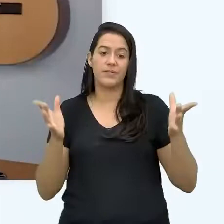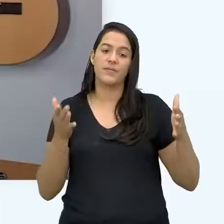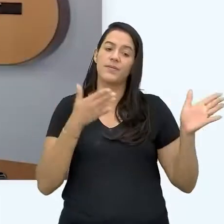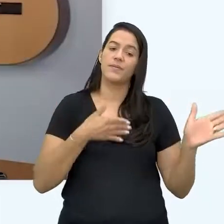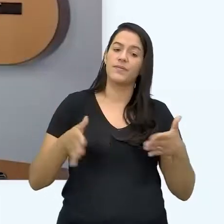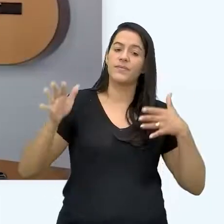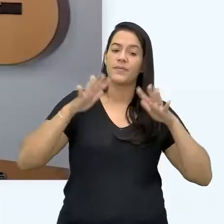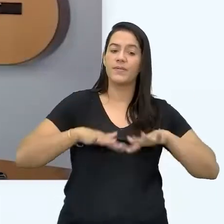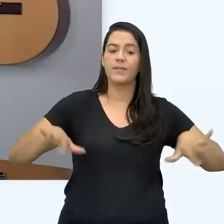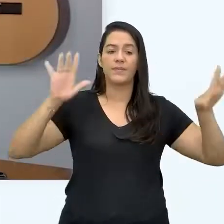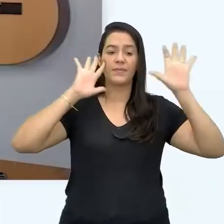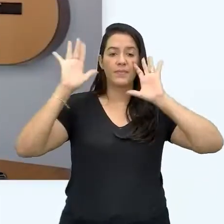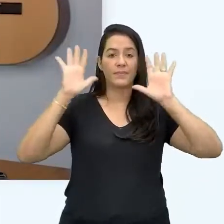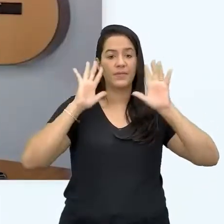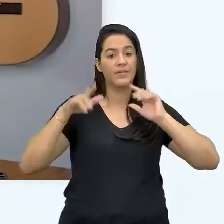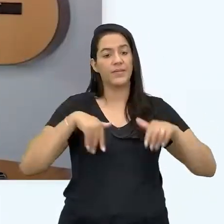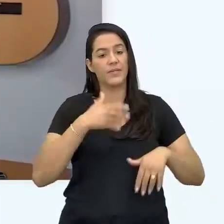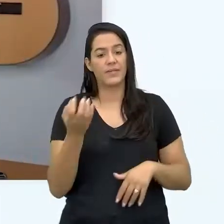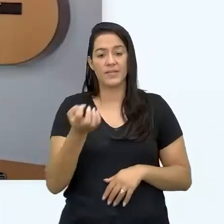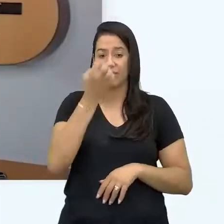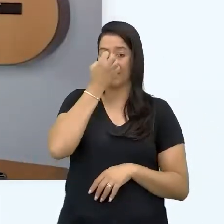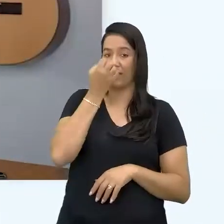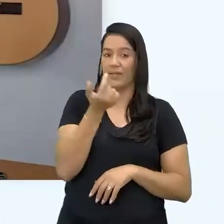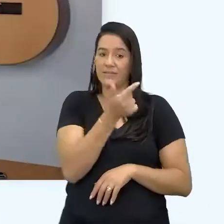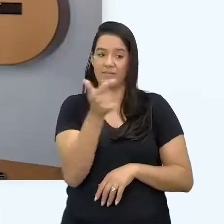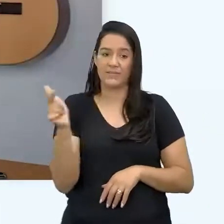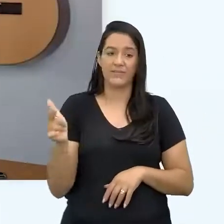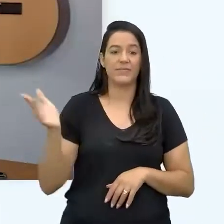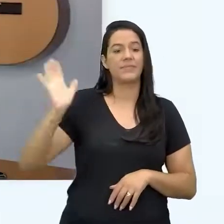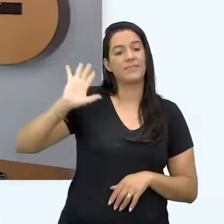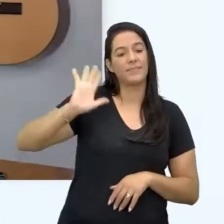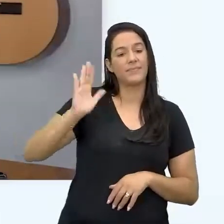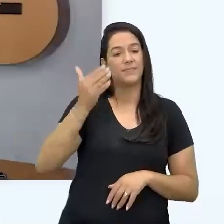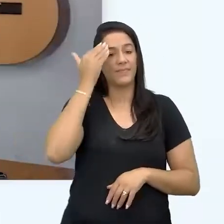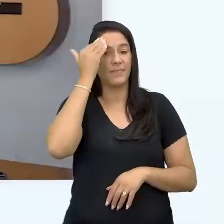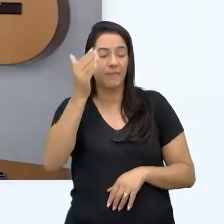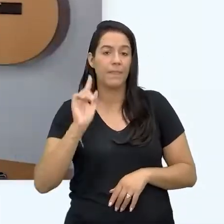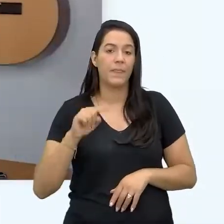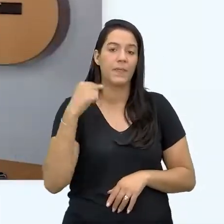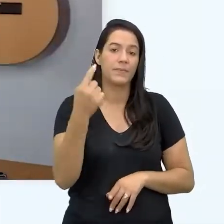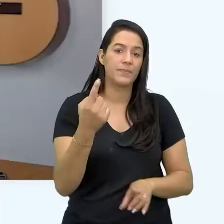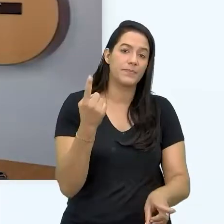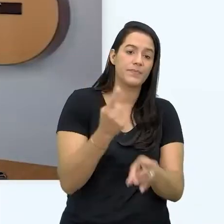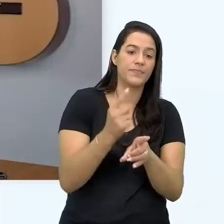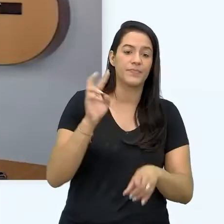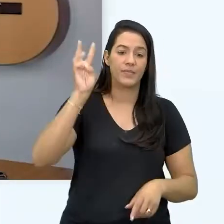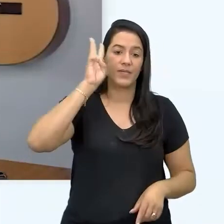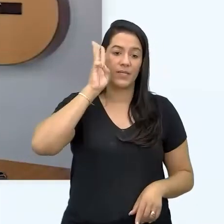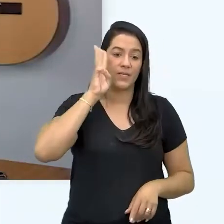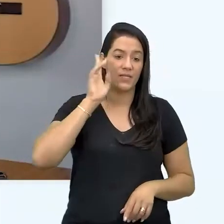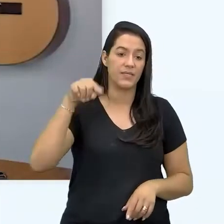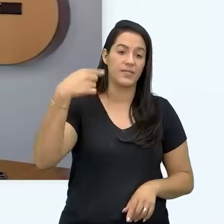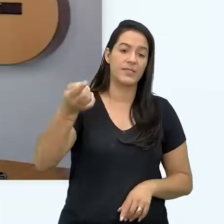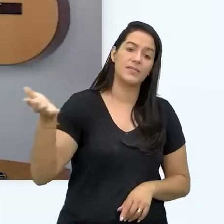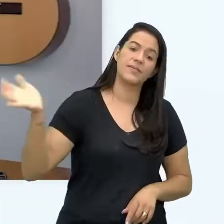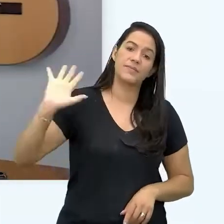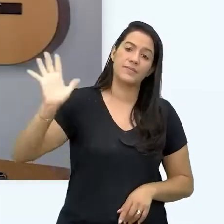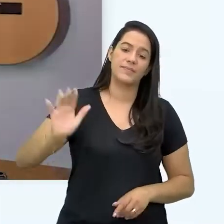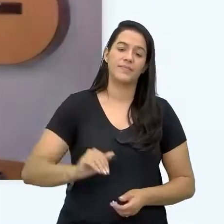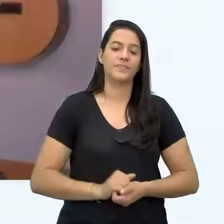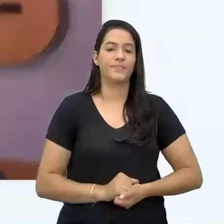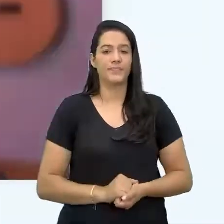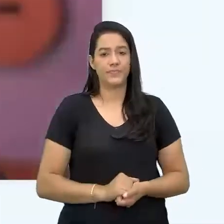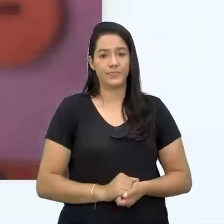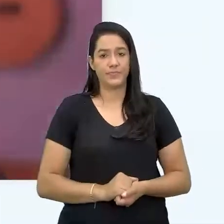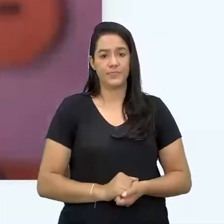levemente pensada, né, gente? Que a gente não é o quê? Palhaça, né? É isso. Eu te vejo aqui na próxima terça-feira, hein? Muitos beijos.